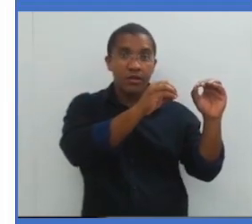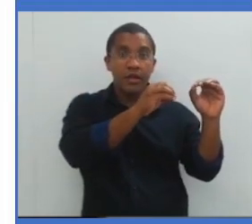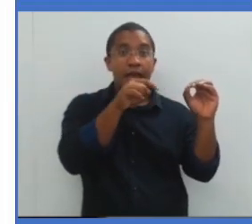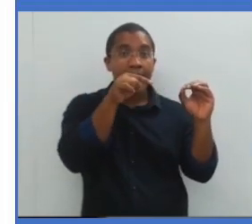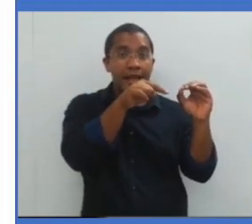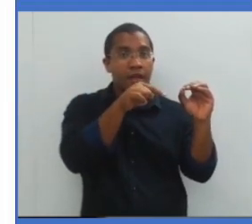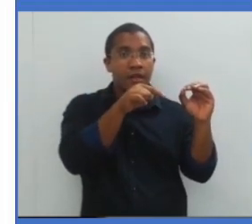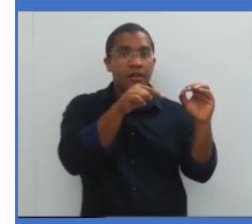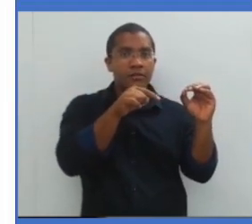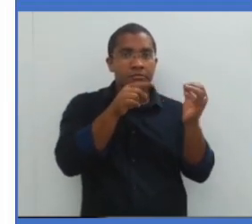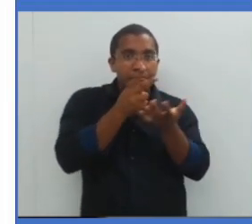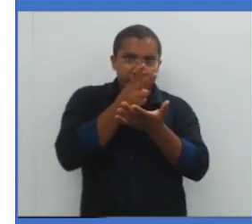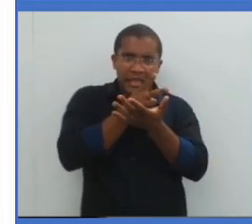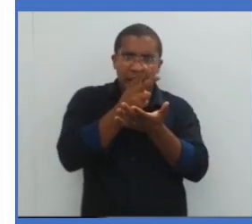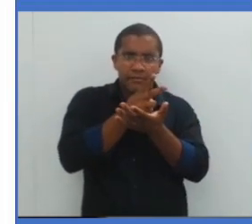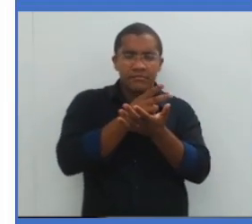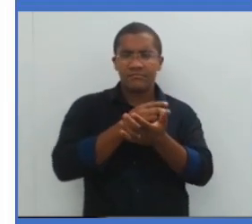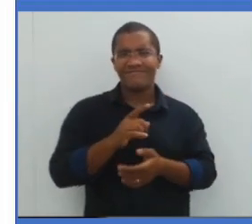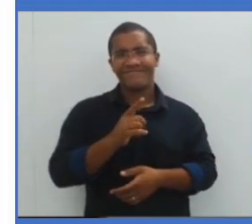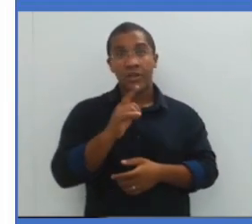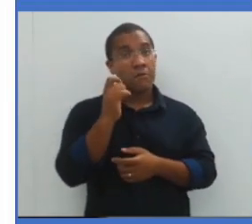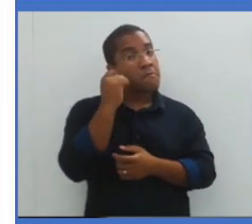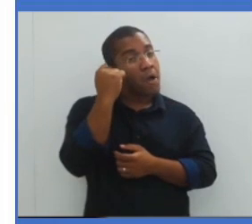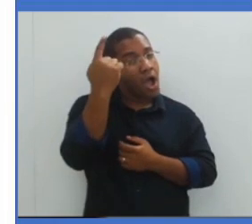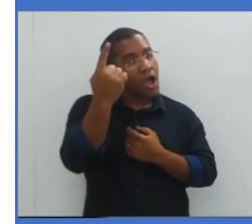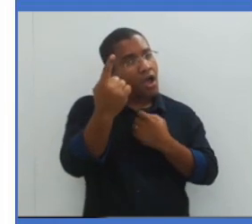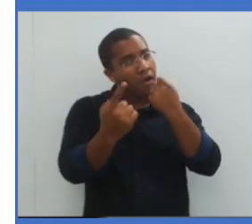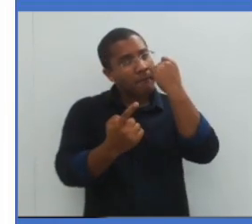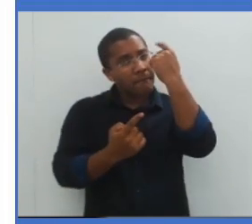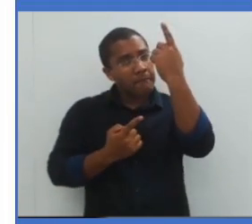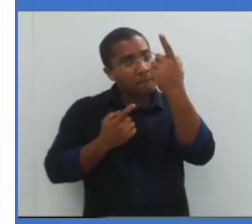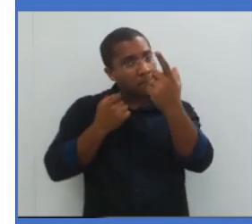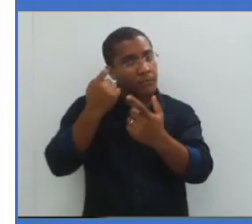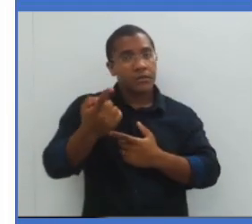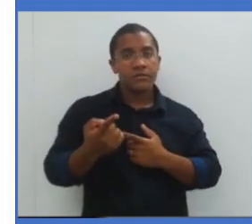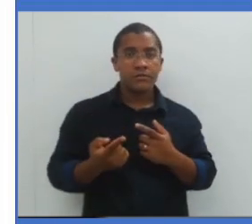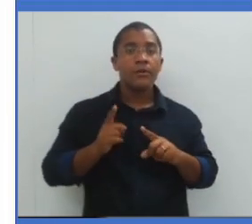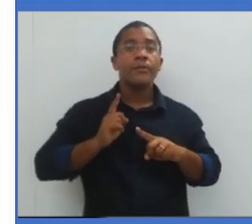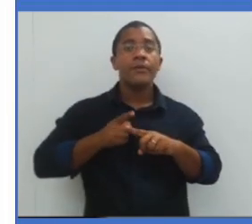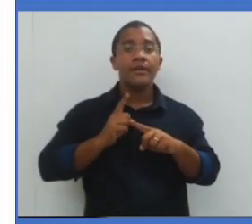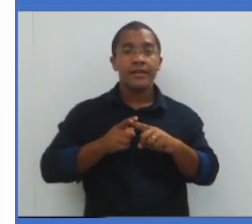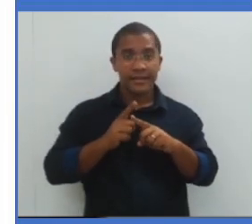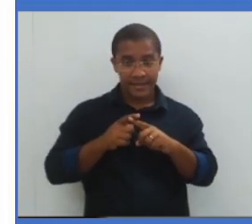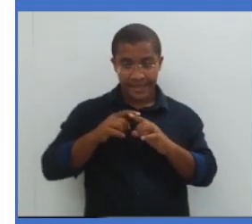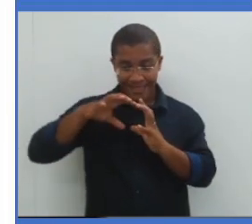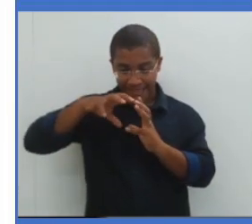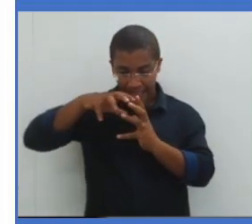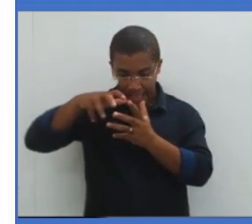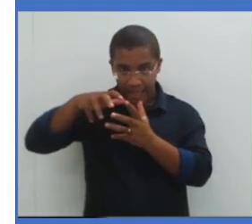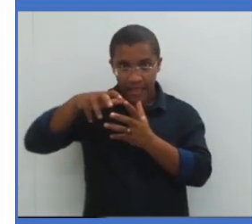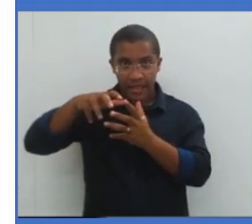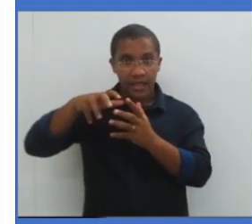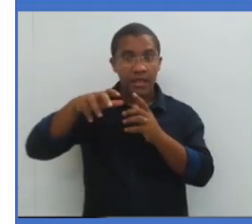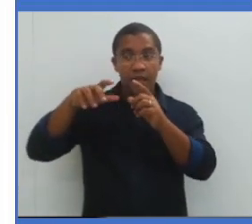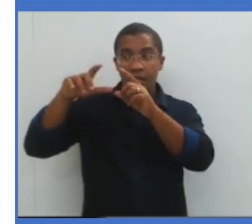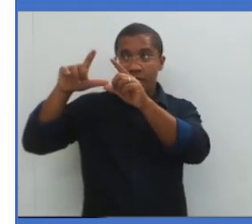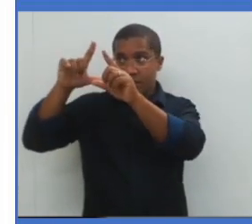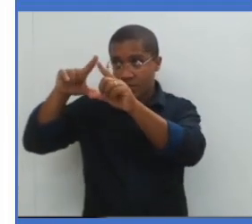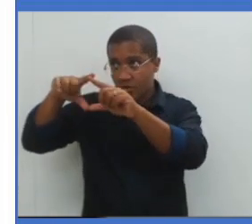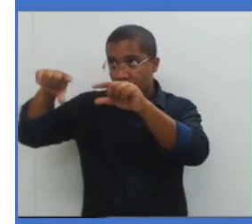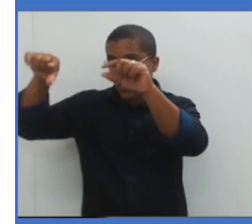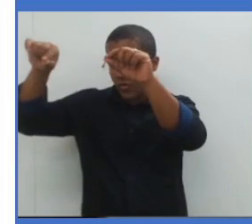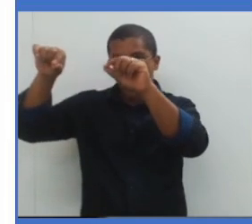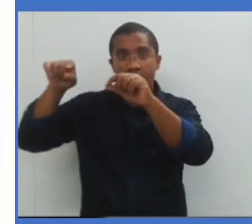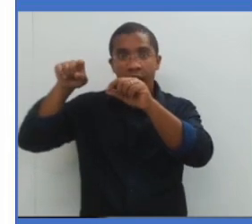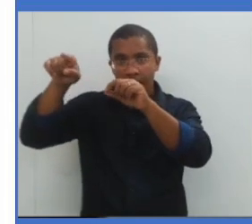ocasionalmente, pois as órbitas da Terra e da Lua